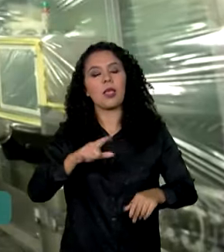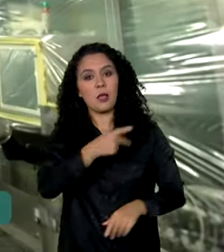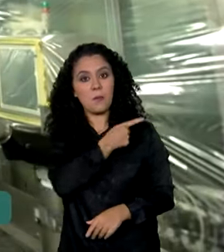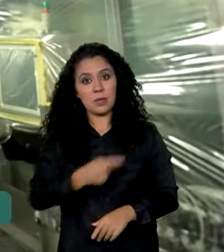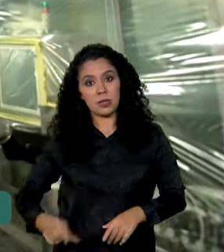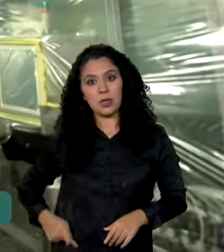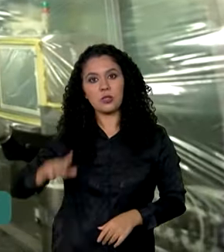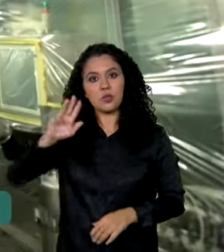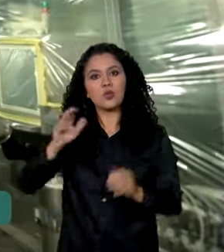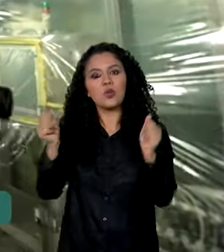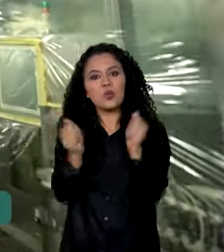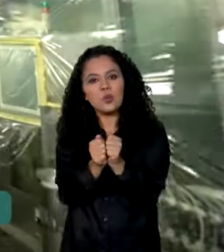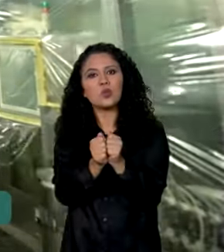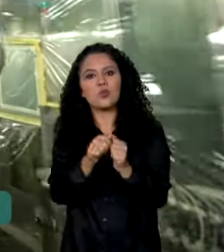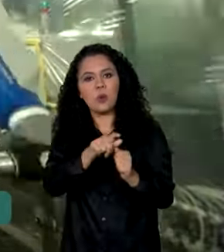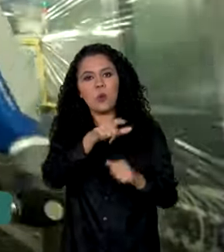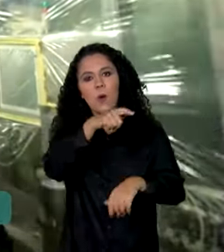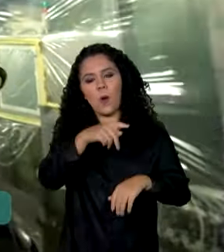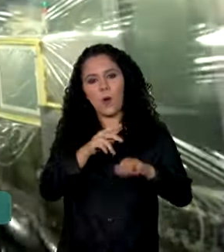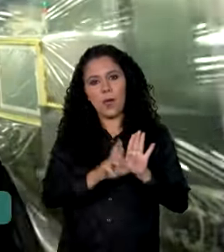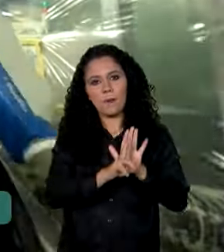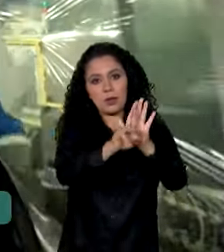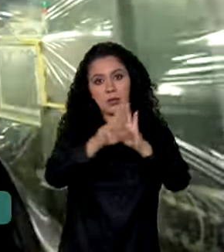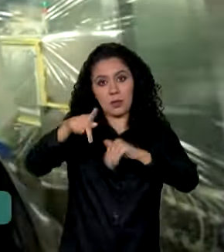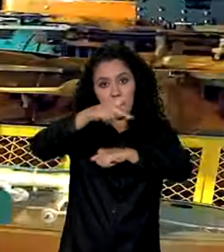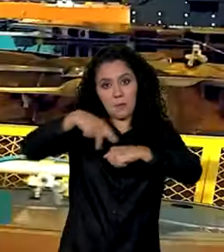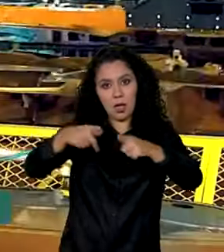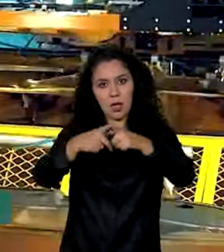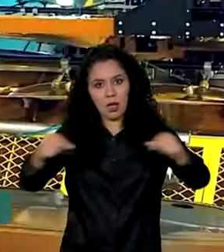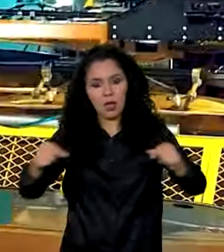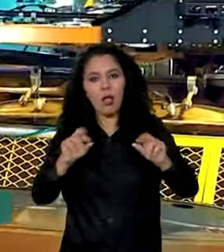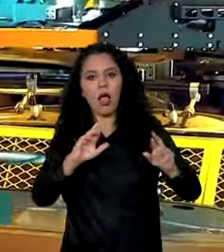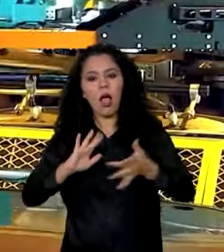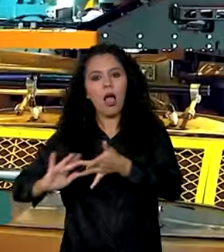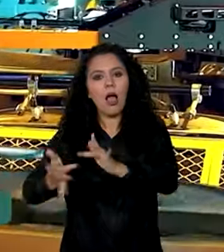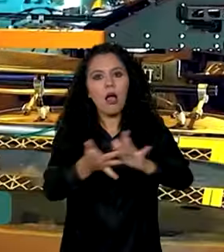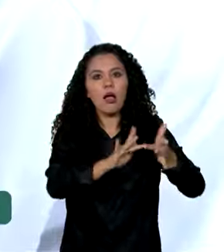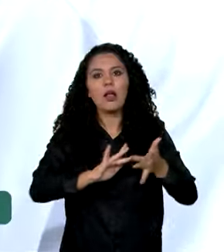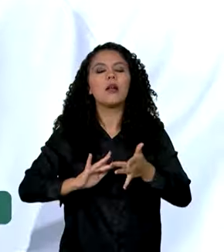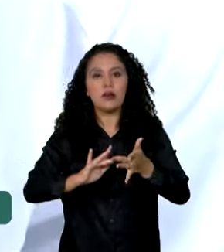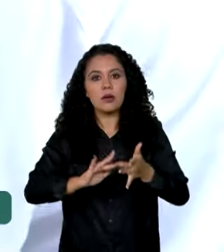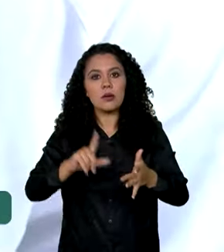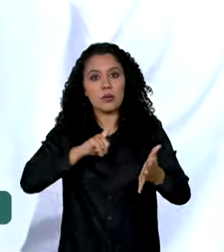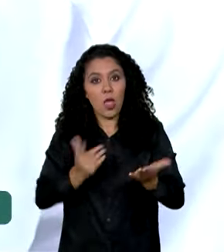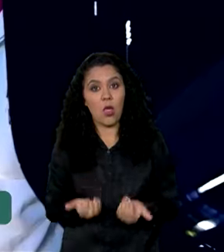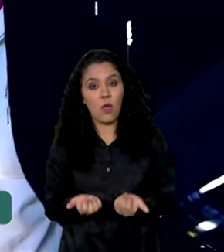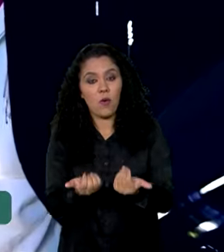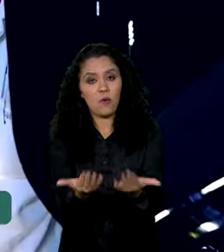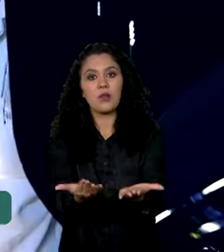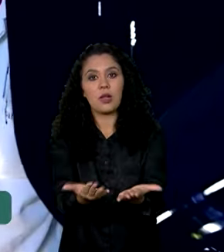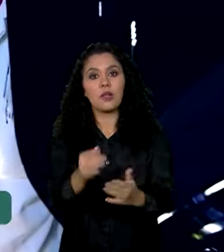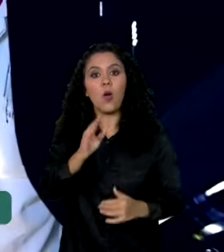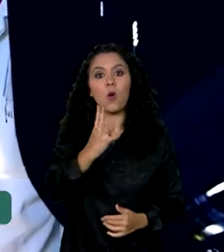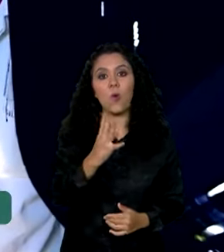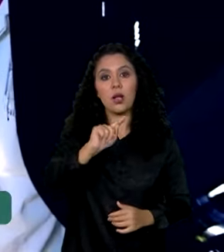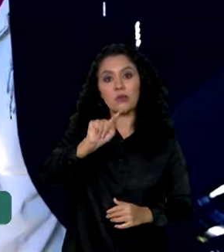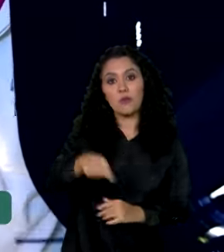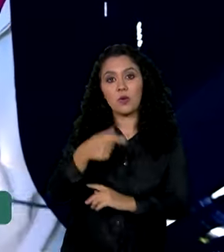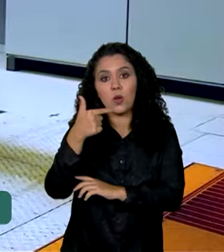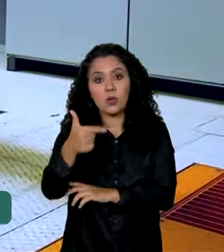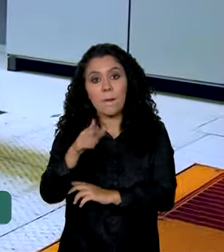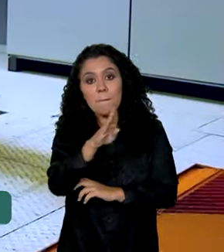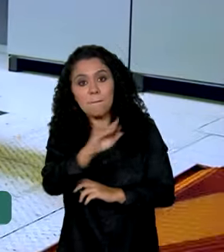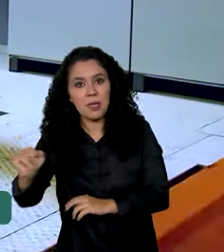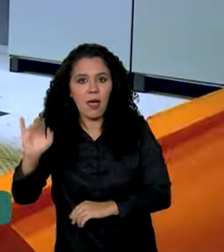do Planalto, o presidente da empresa para a América do Sul informou que a companhia está disponibilizando 4,2